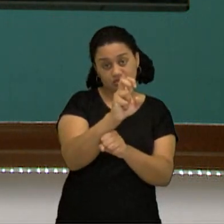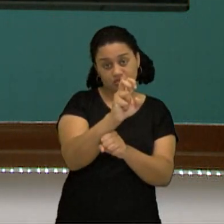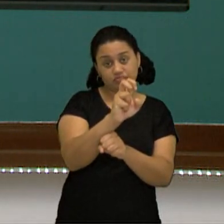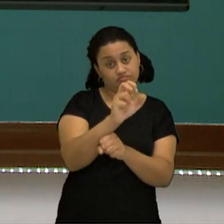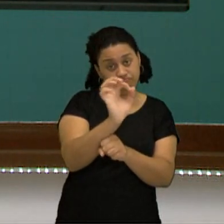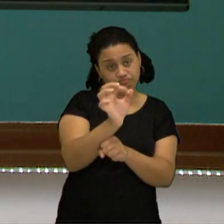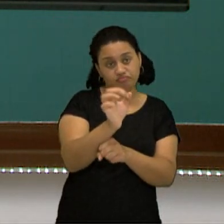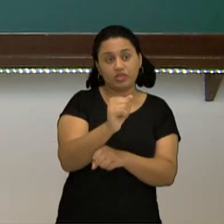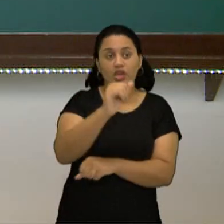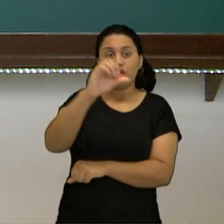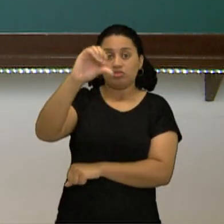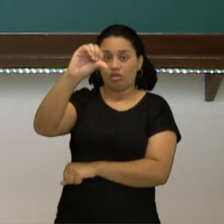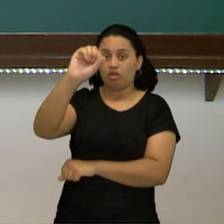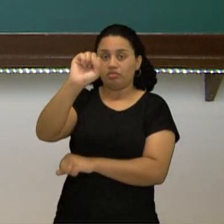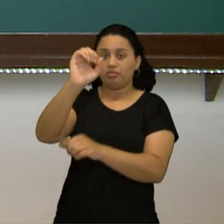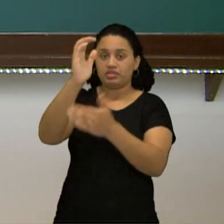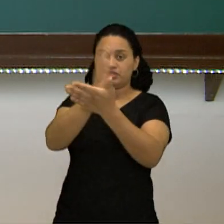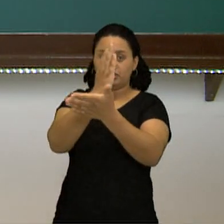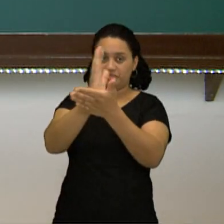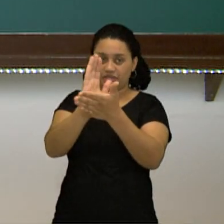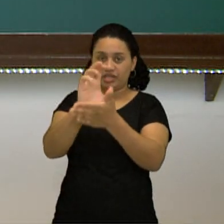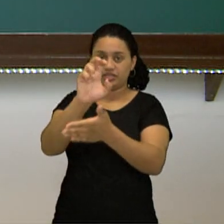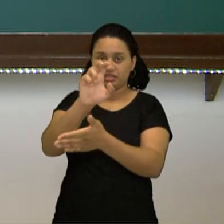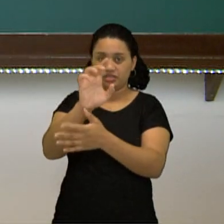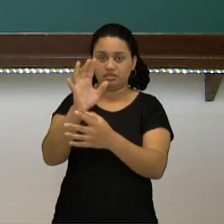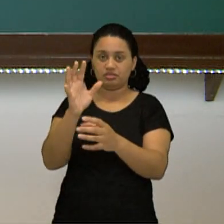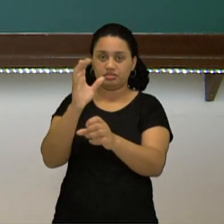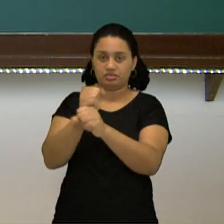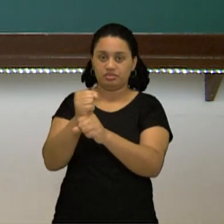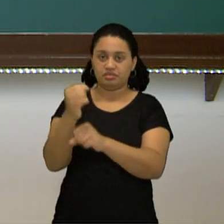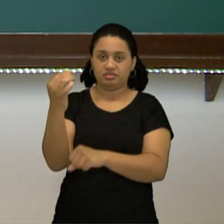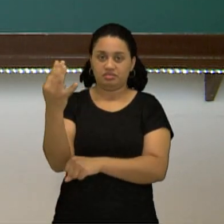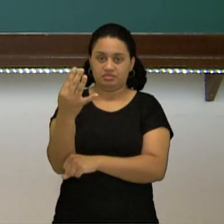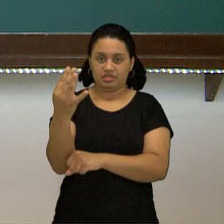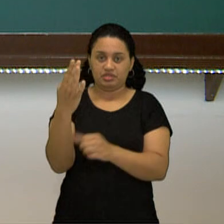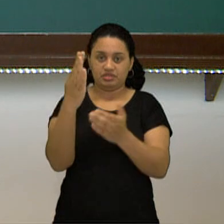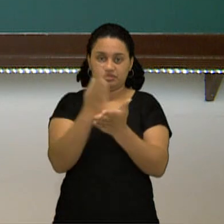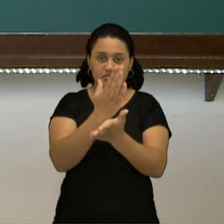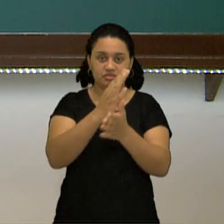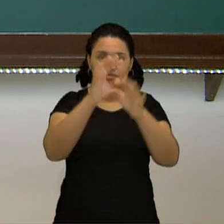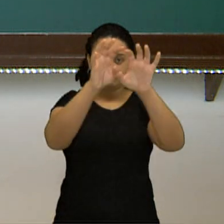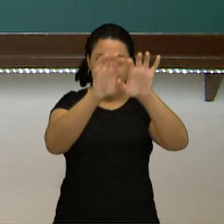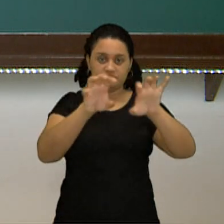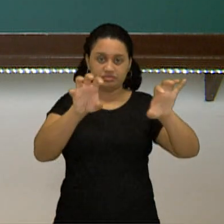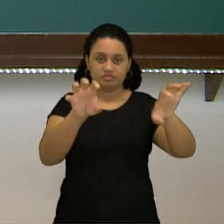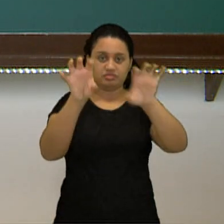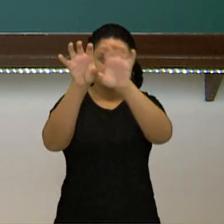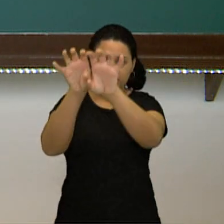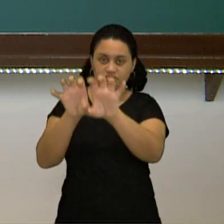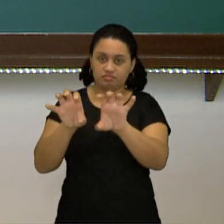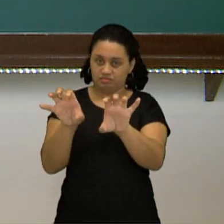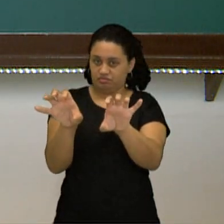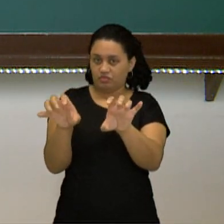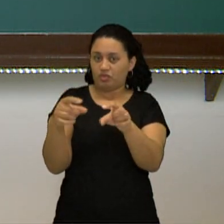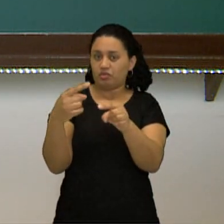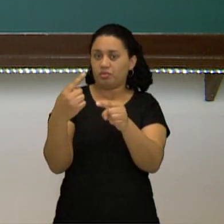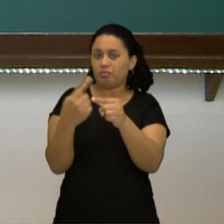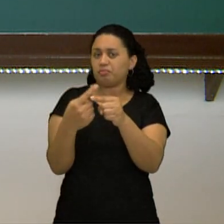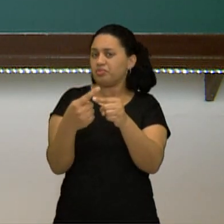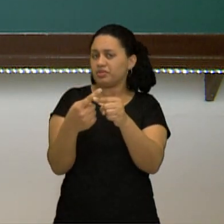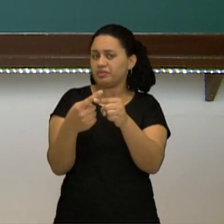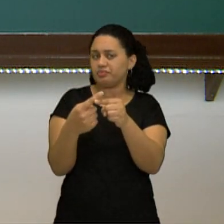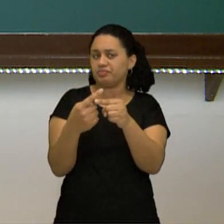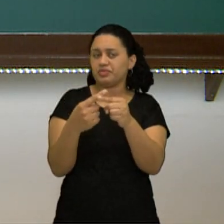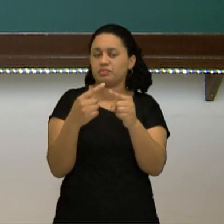mais 4. Tudo bem, né? Decompus, separei. Mas para que eu fiz isso? Porque se eu